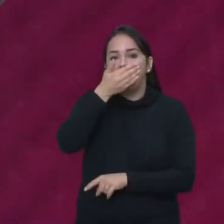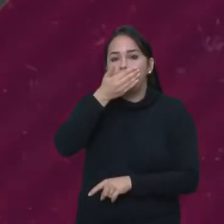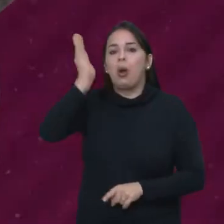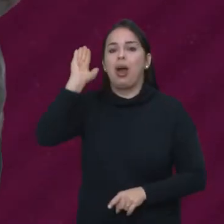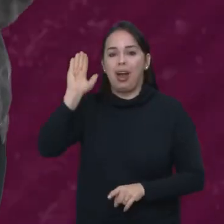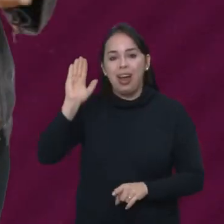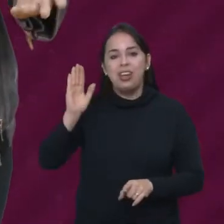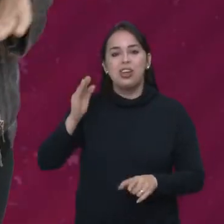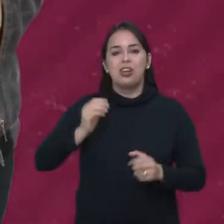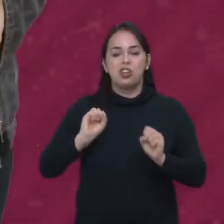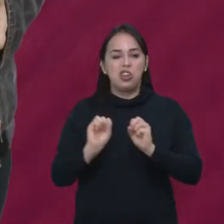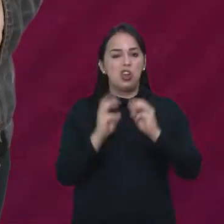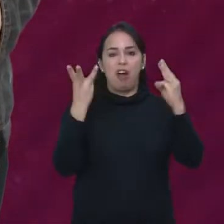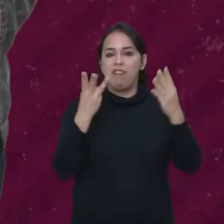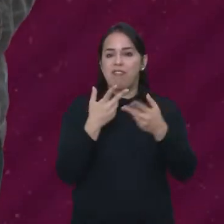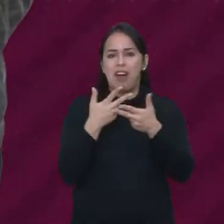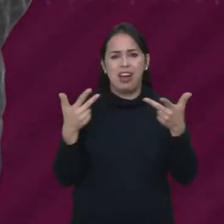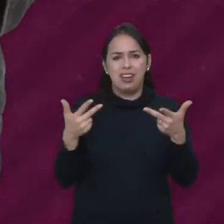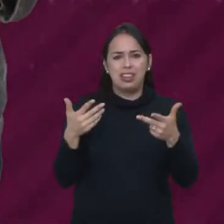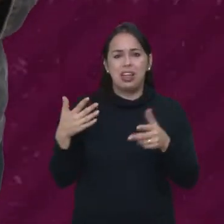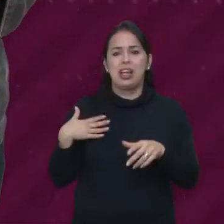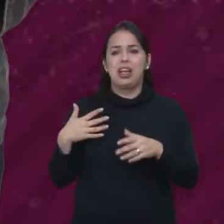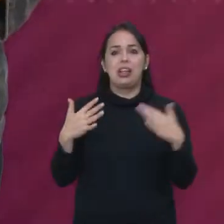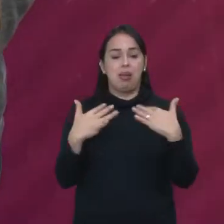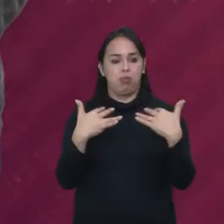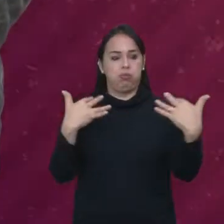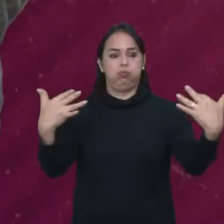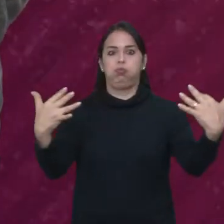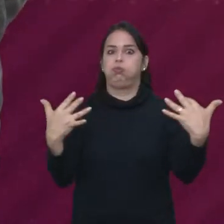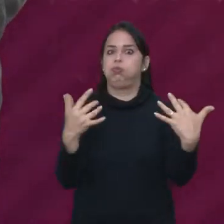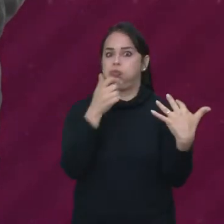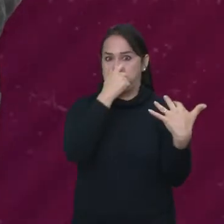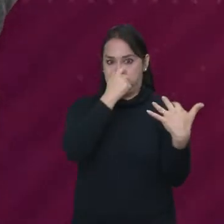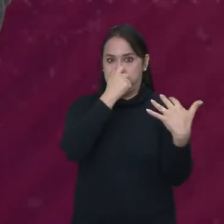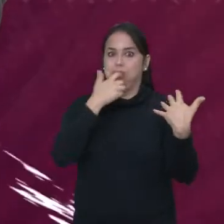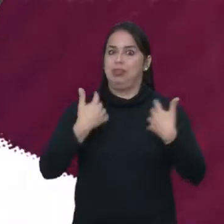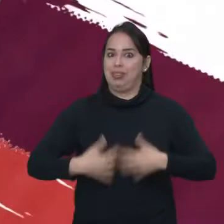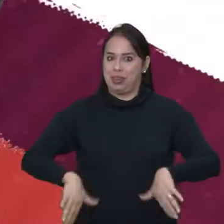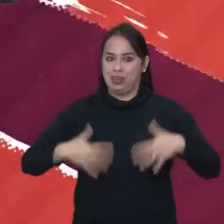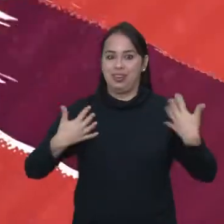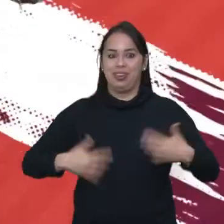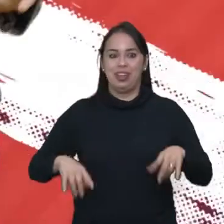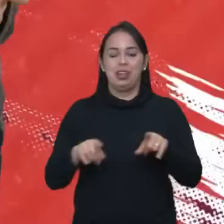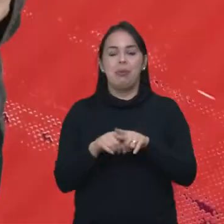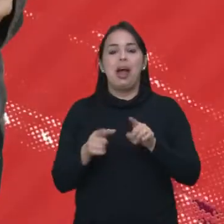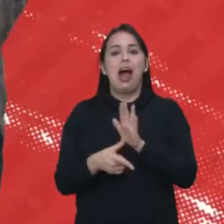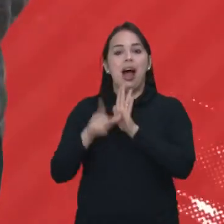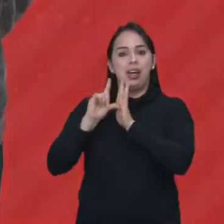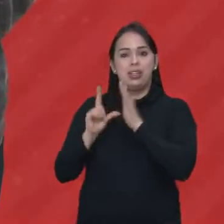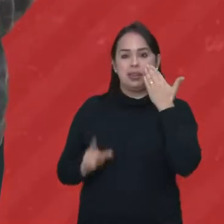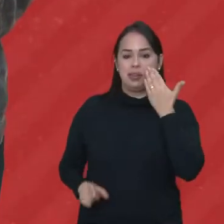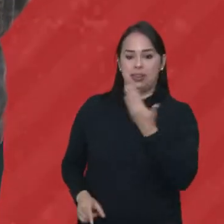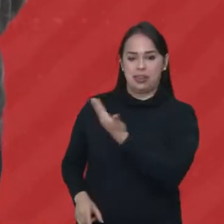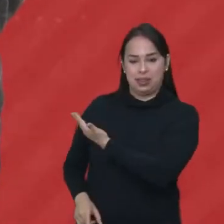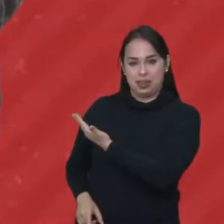Soares fez uma série de shows nesse formato, que lotavam o teatro e cultura artística. E antes deles, os pioneiros.